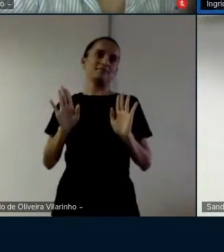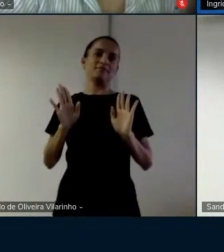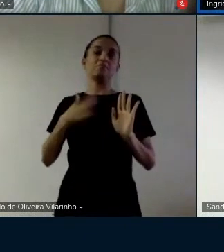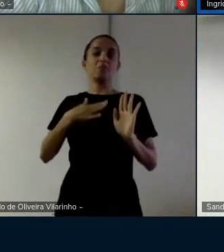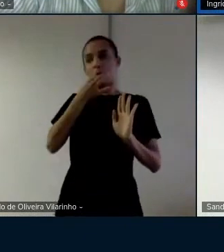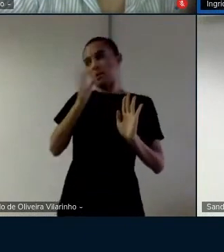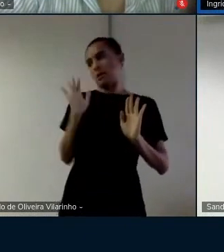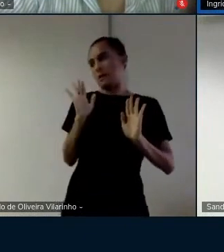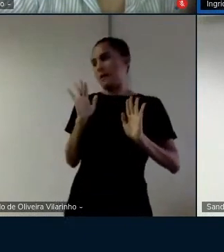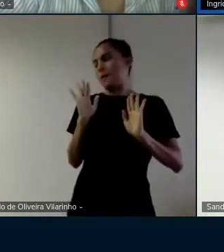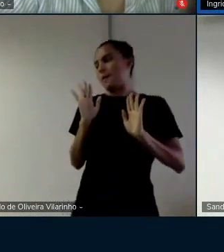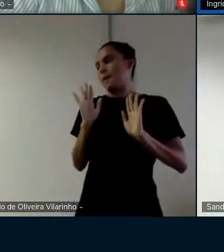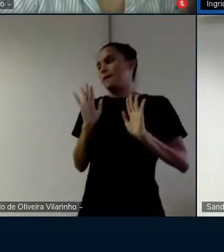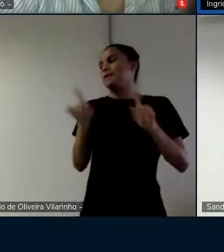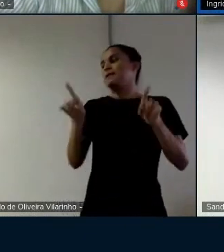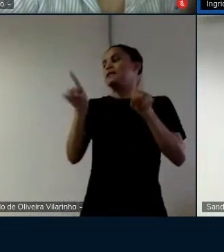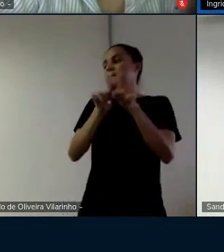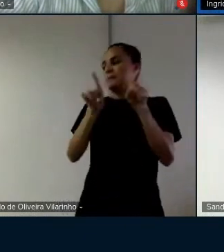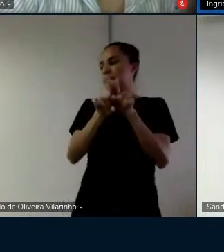depois